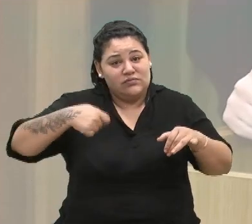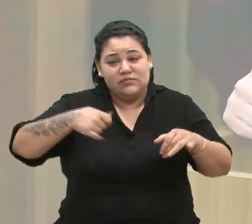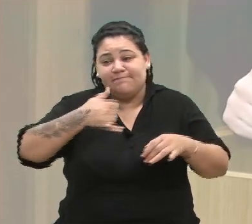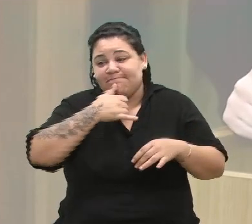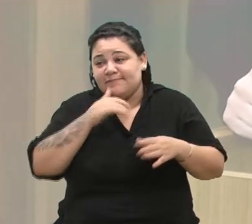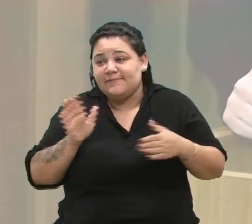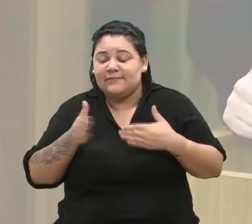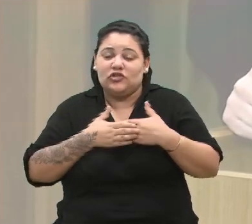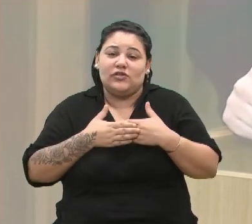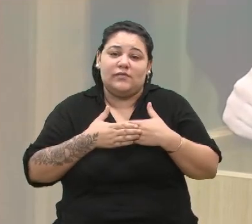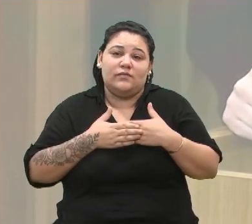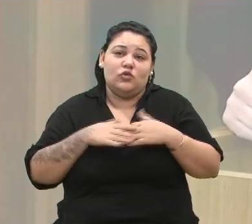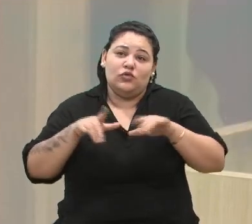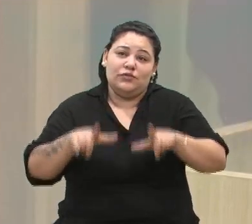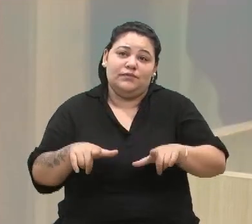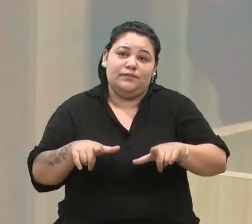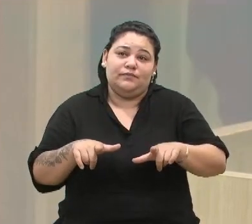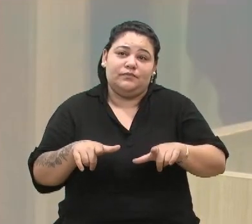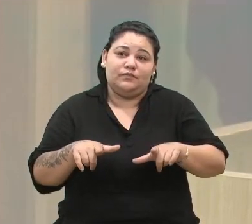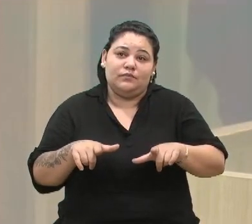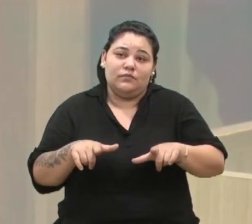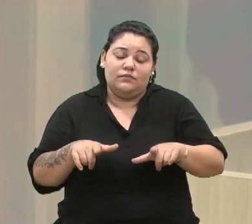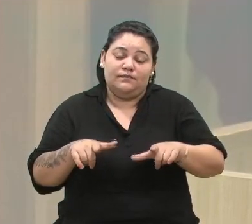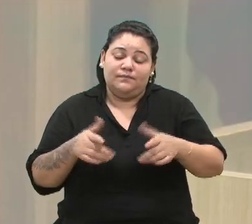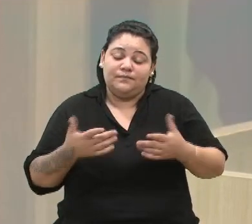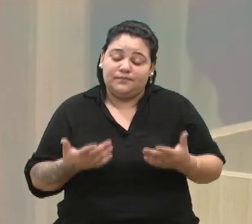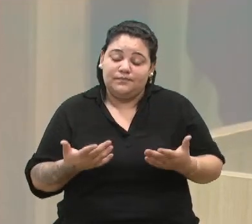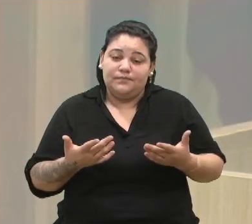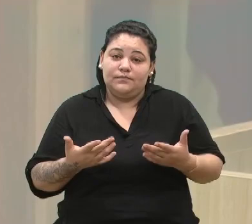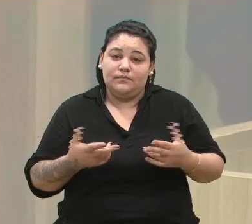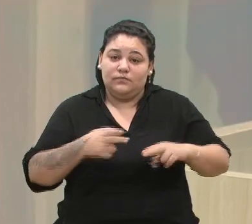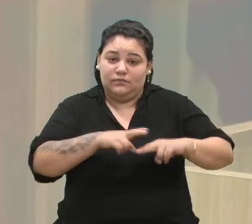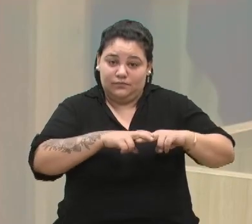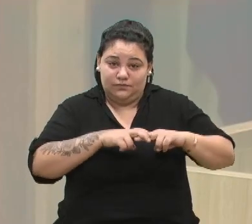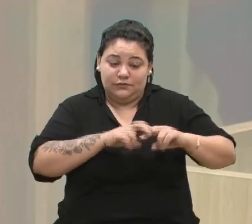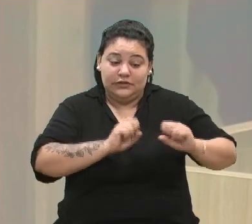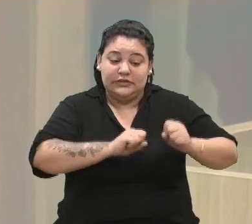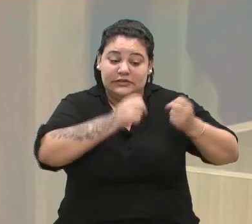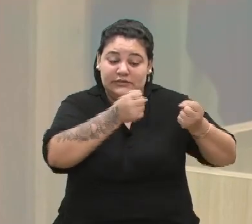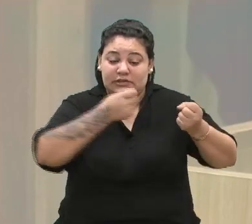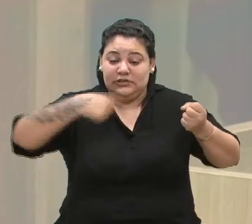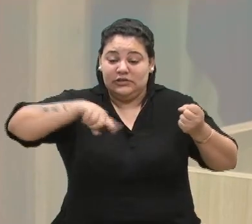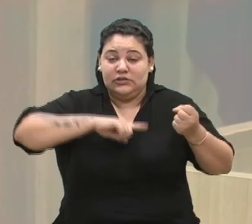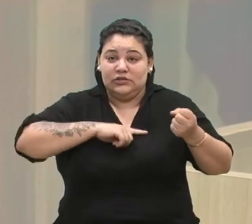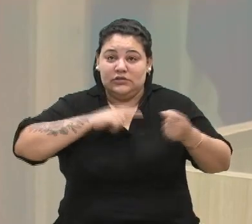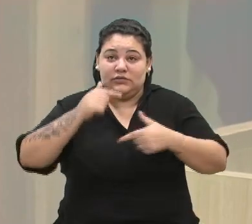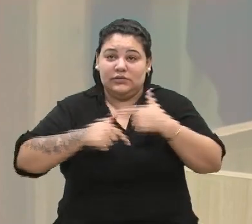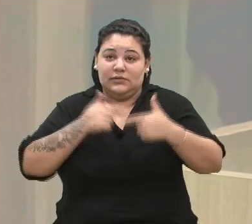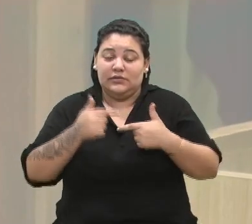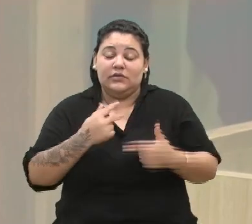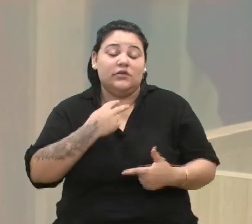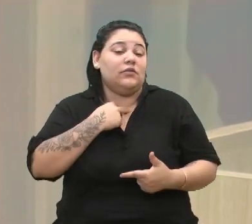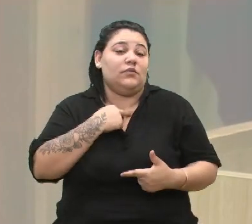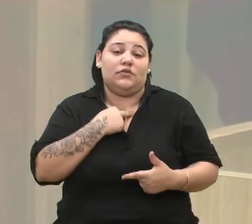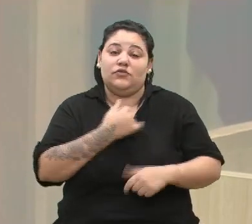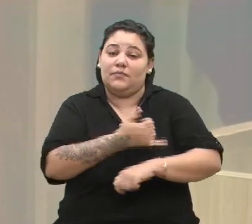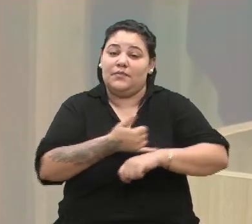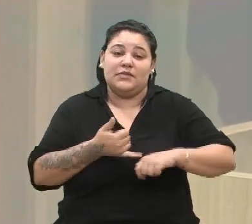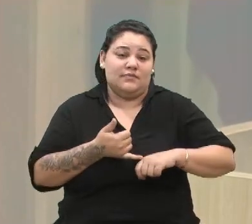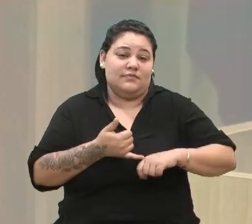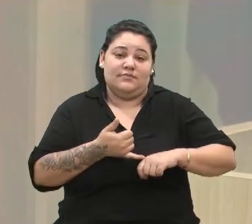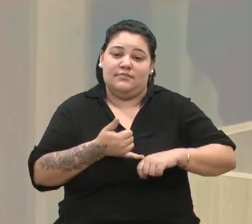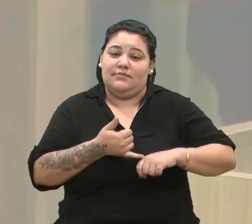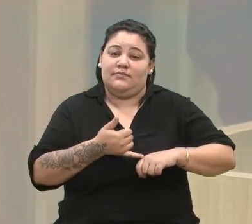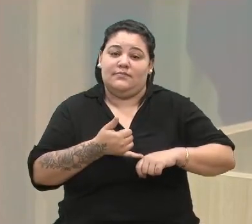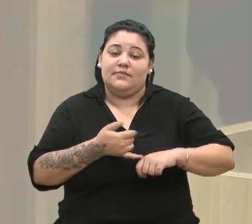Infelizmente. Então, é nessa defesa que a gente está atuando e a gente não pode deixar passar desapercebido.